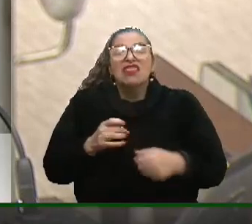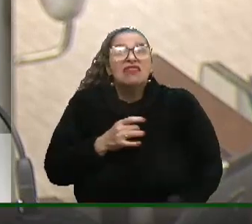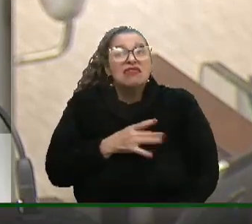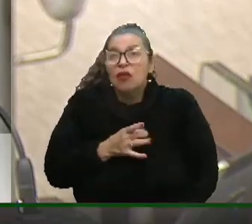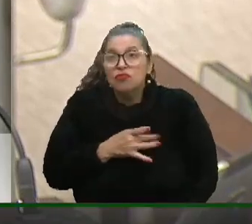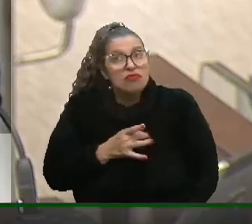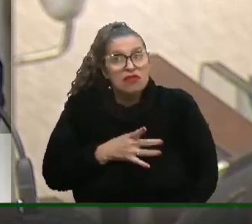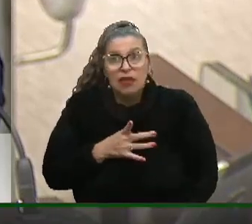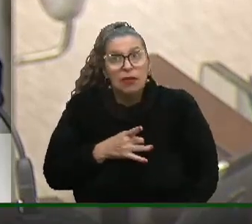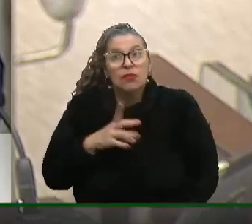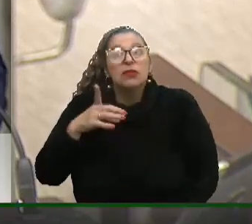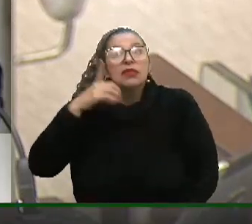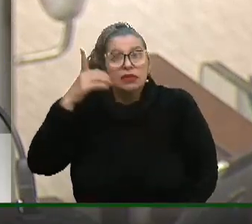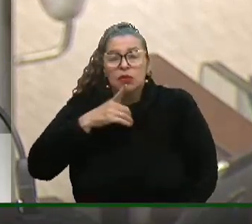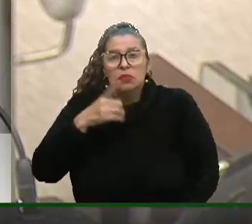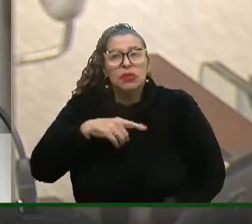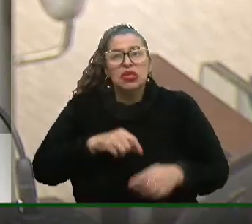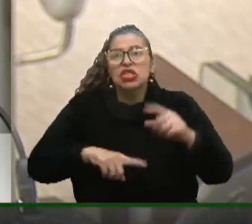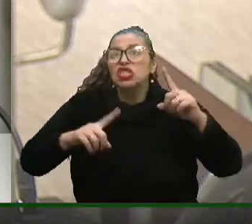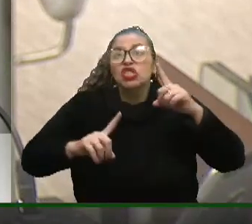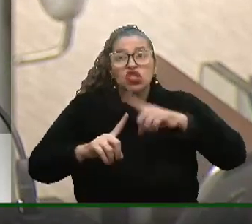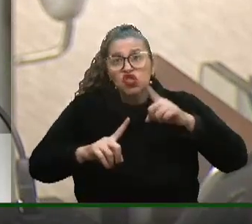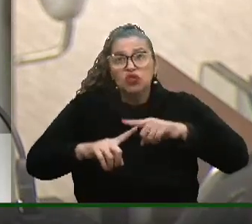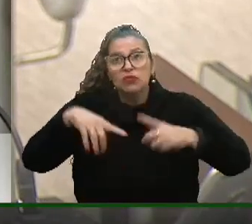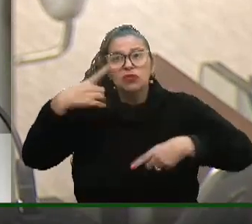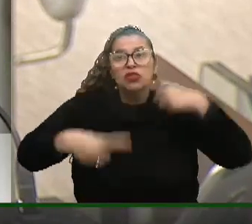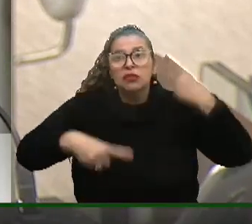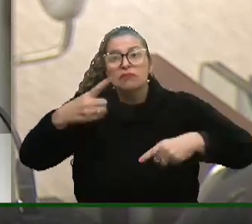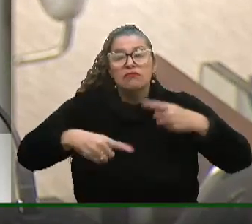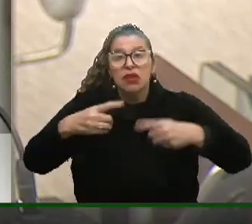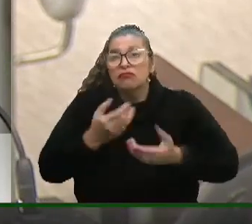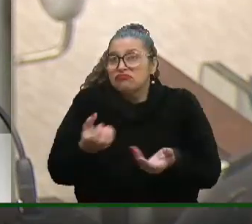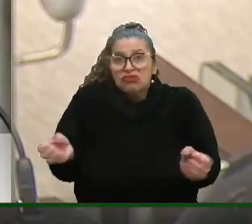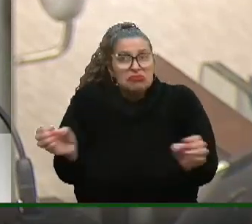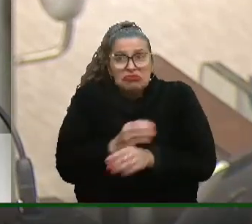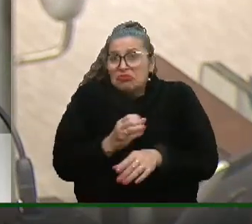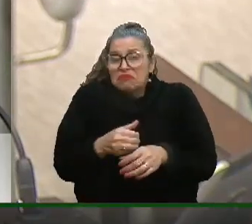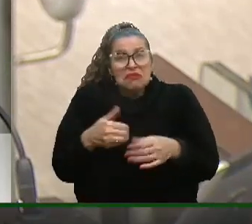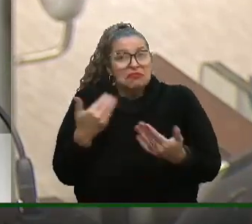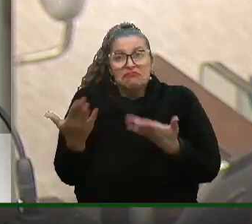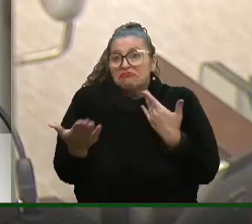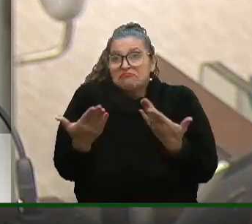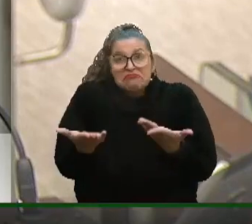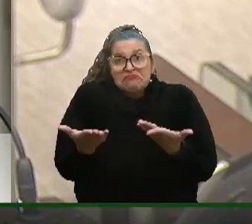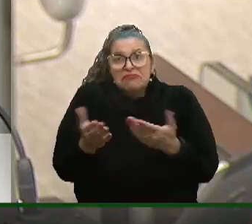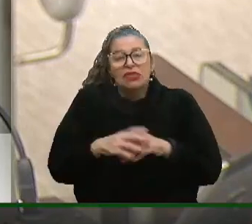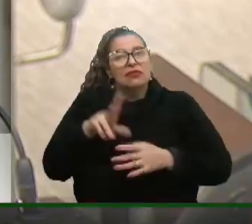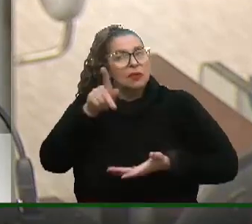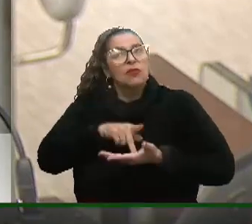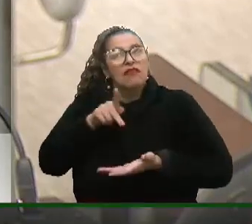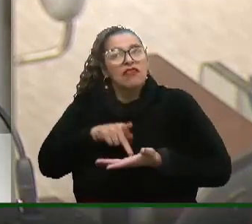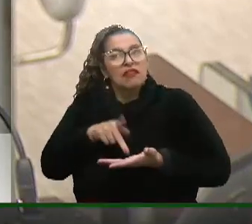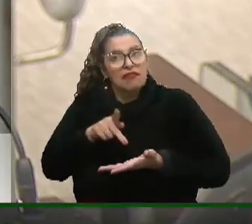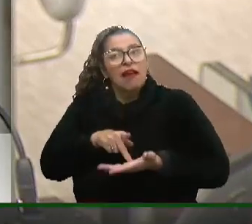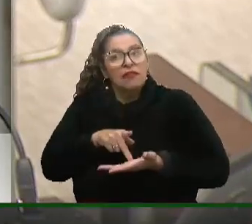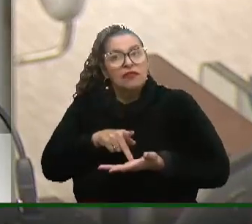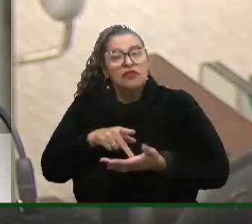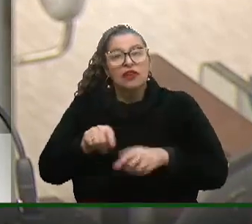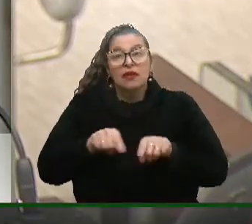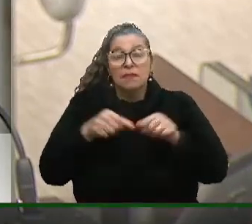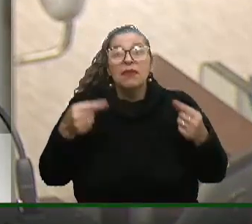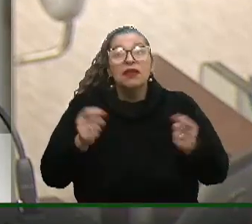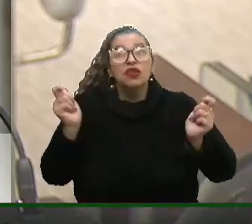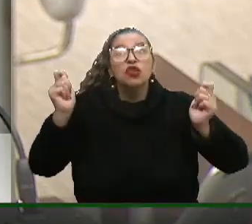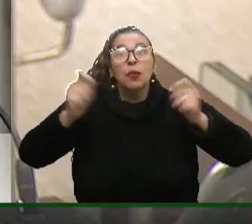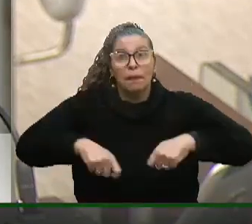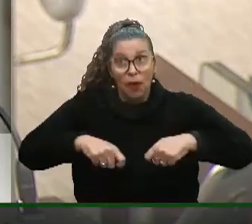deputado Matheus, nenhum tipo de debate. Estou pronto para qualquer um, sempre com a verdade ao meu lado, mas que a